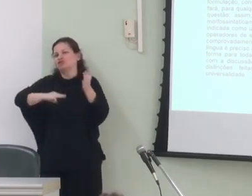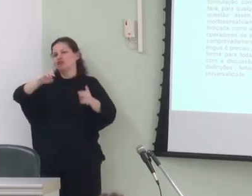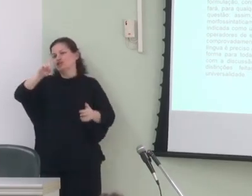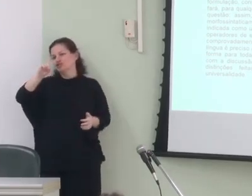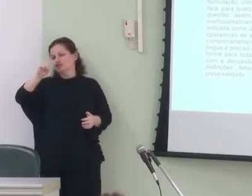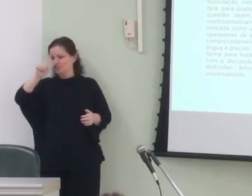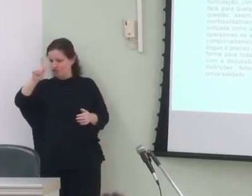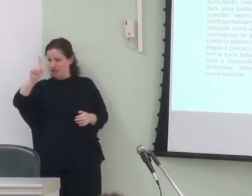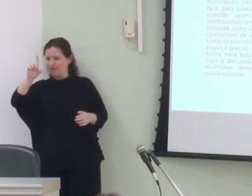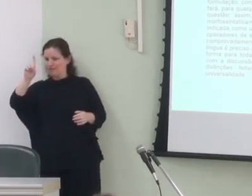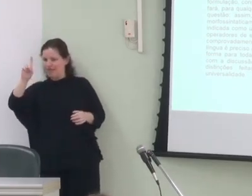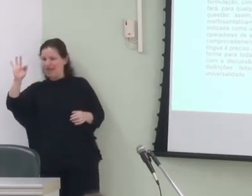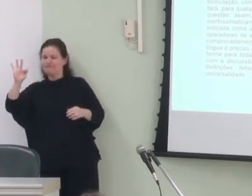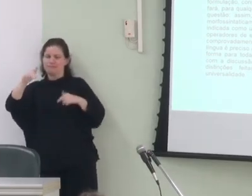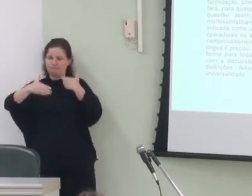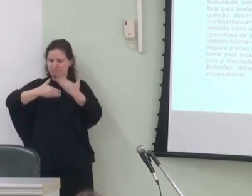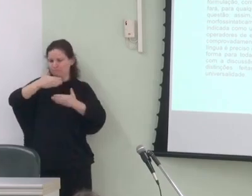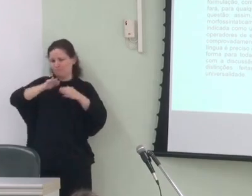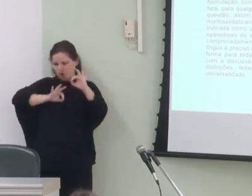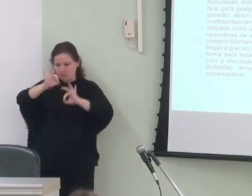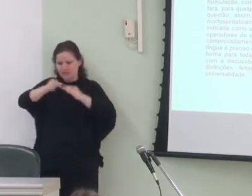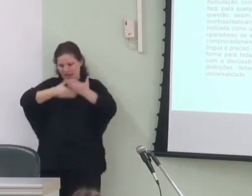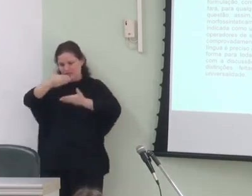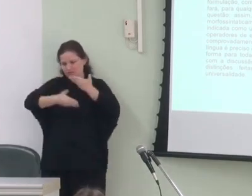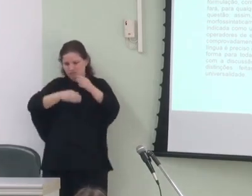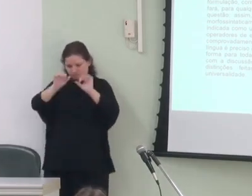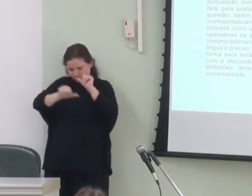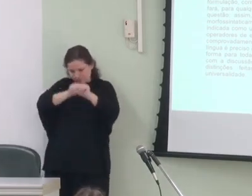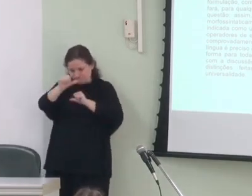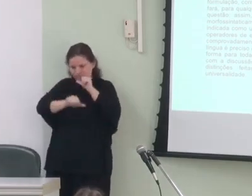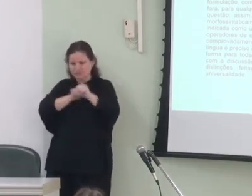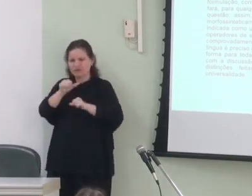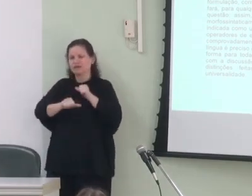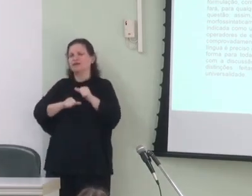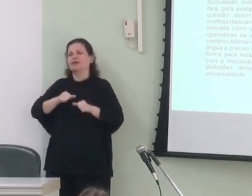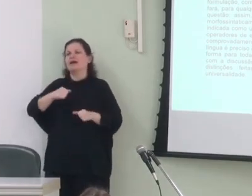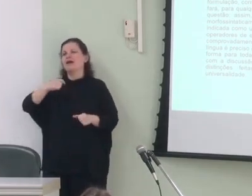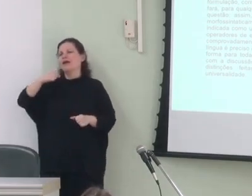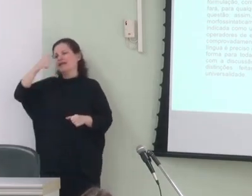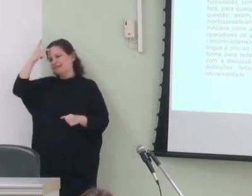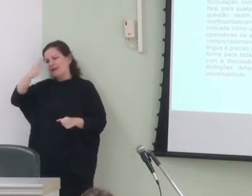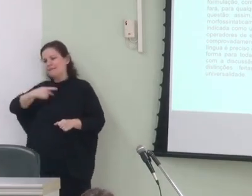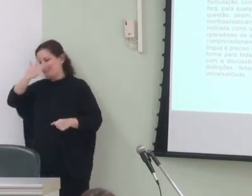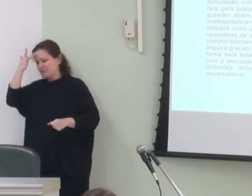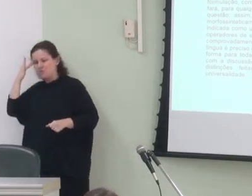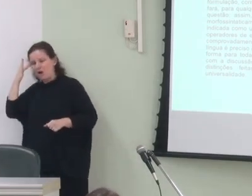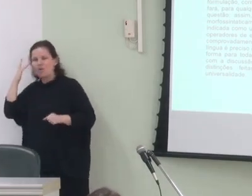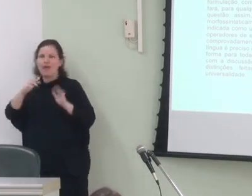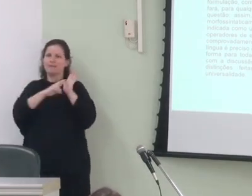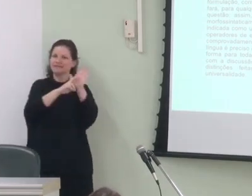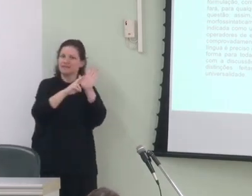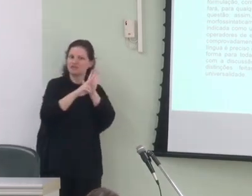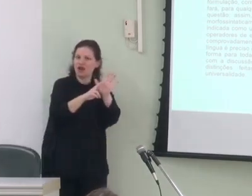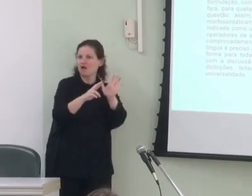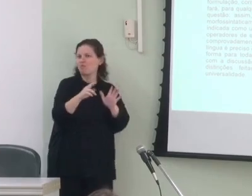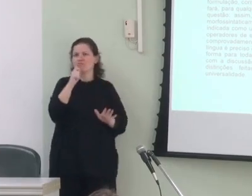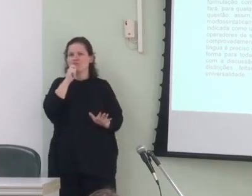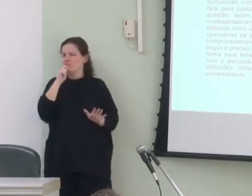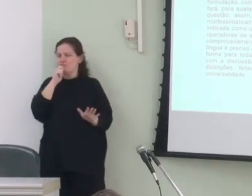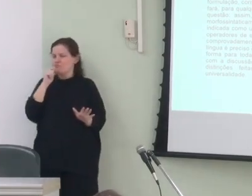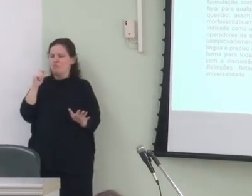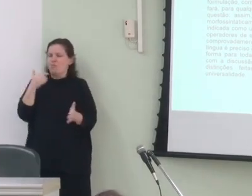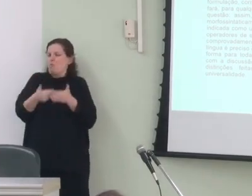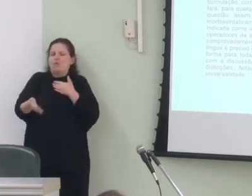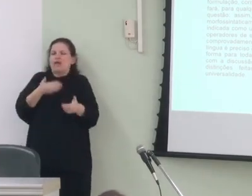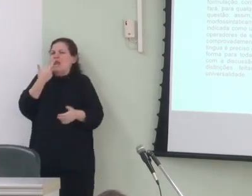processo de formulação conforme refletido nos níveis interpessoal e representacional não fará para qualquer língua